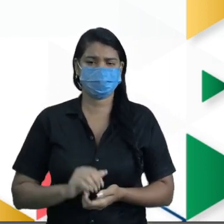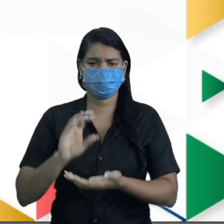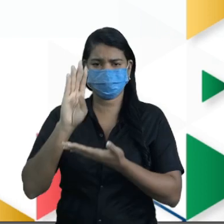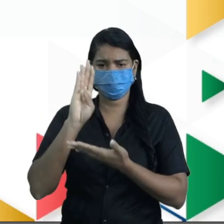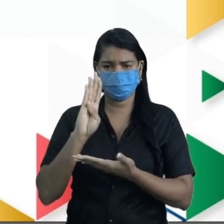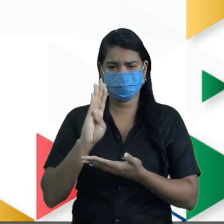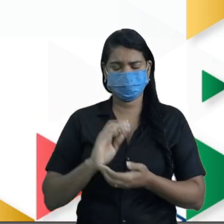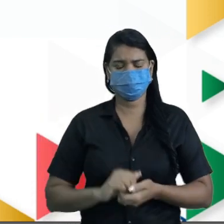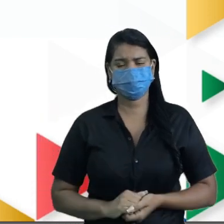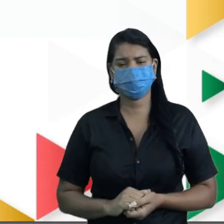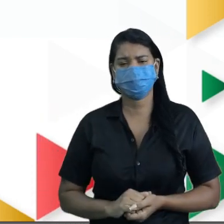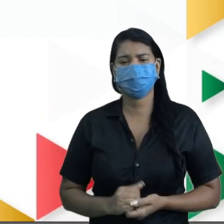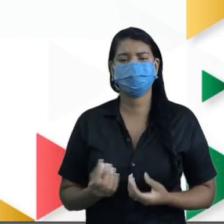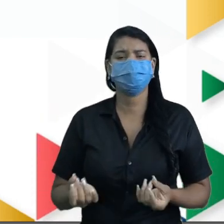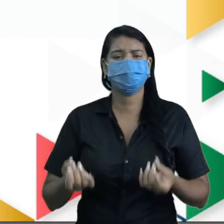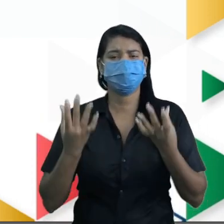hambúrgueres foram vendidos? Vamos somar?